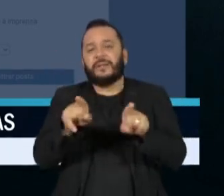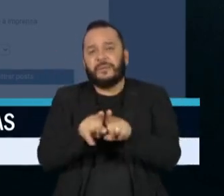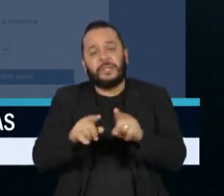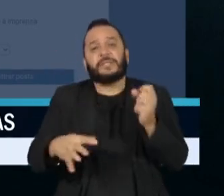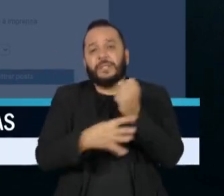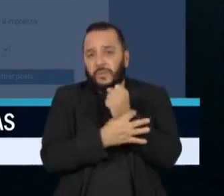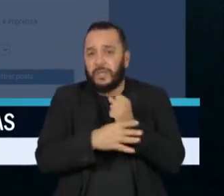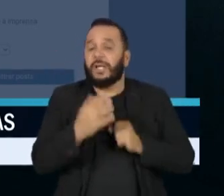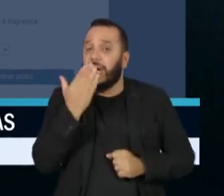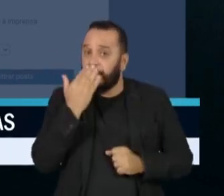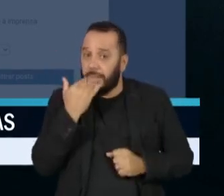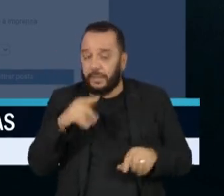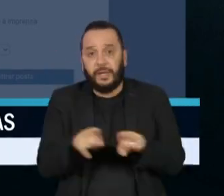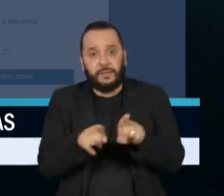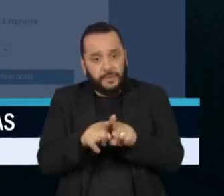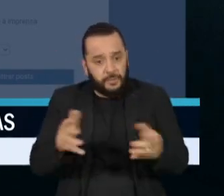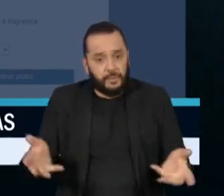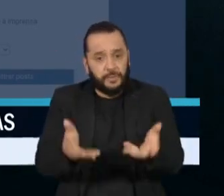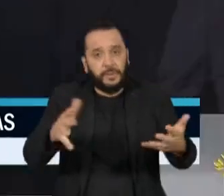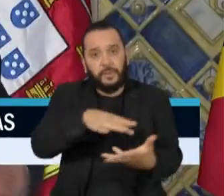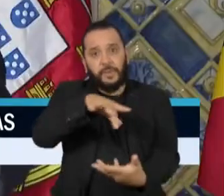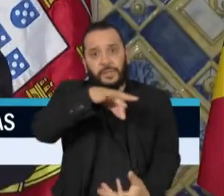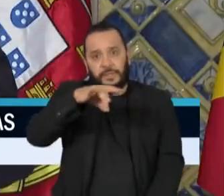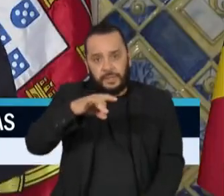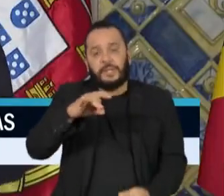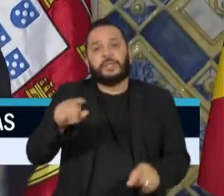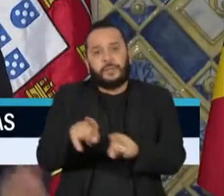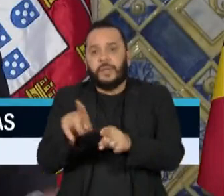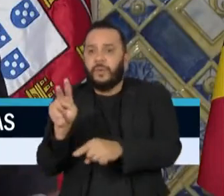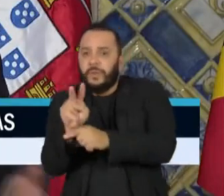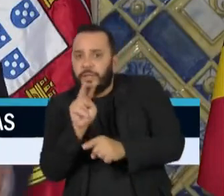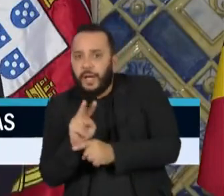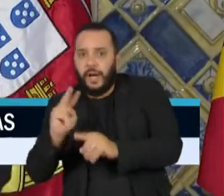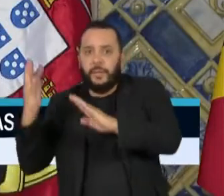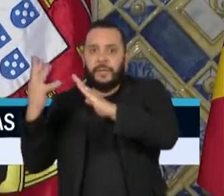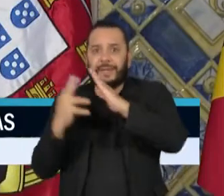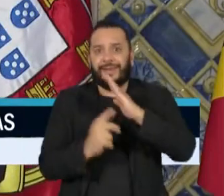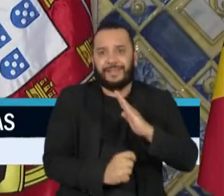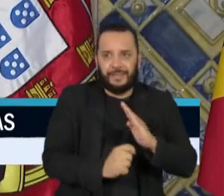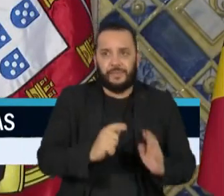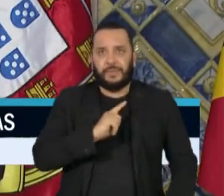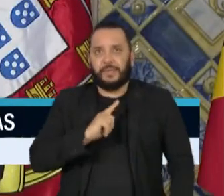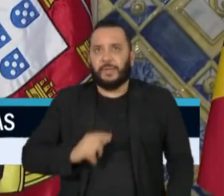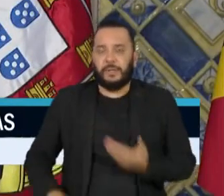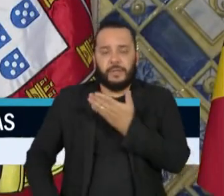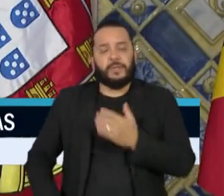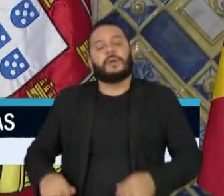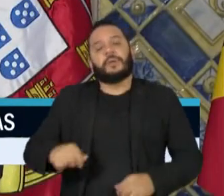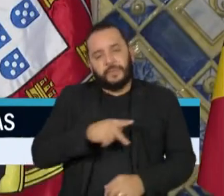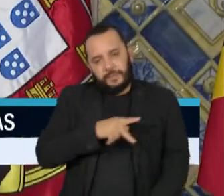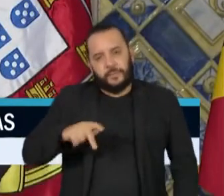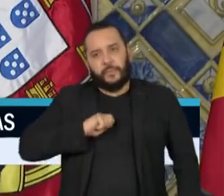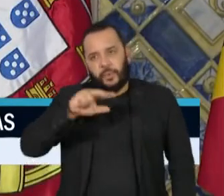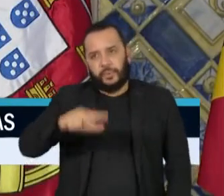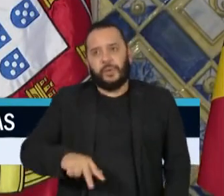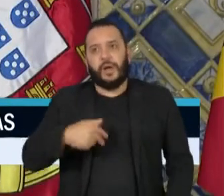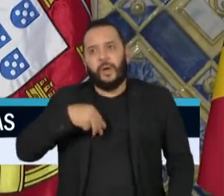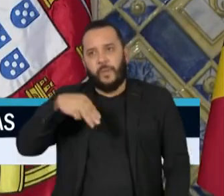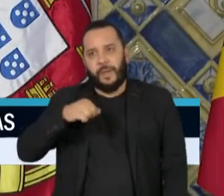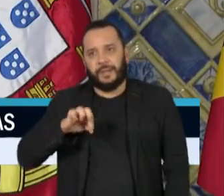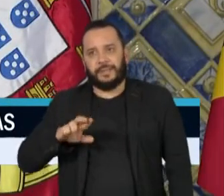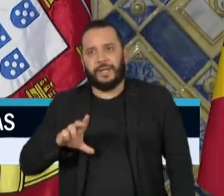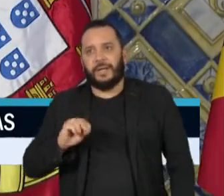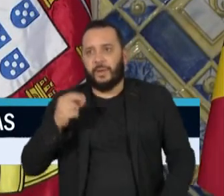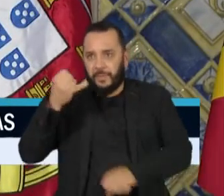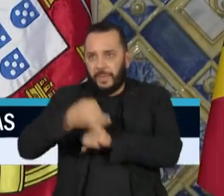democracia e gerenciar a migração regional. O presidente de Portugal, Marcelo Rebelo de Souza, telefonou ainda na madrugada